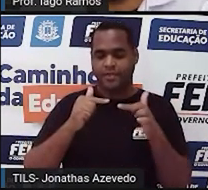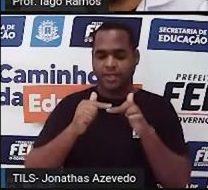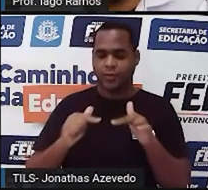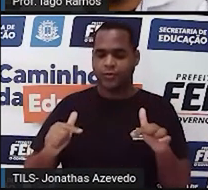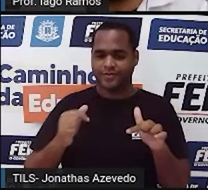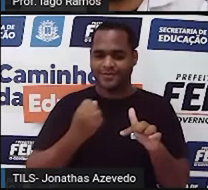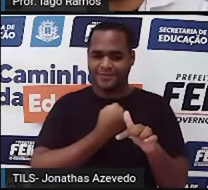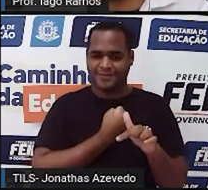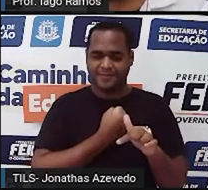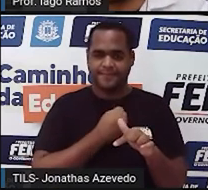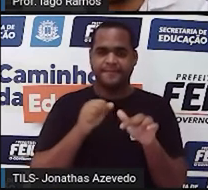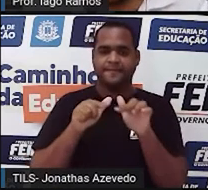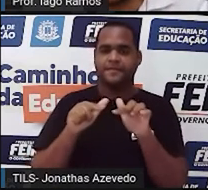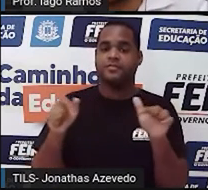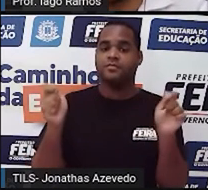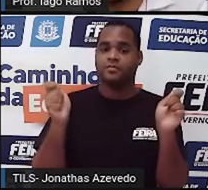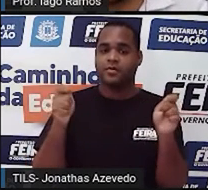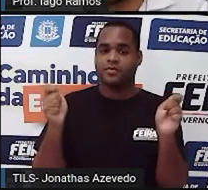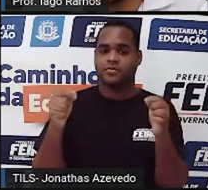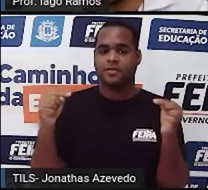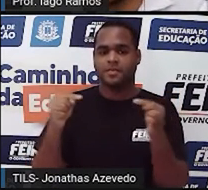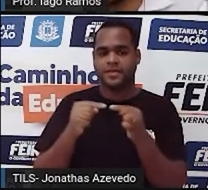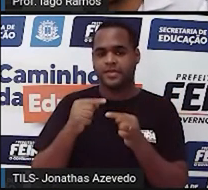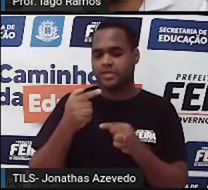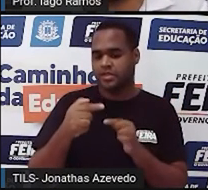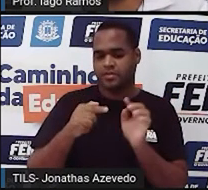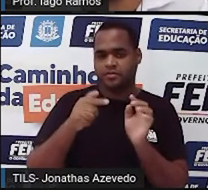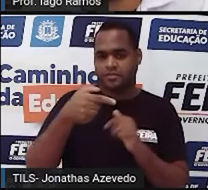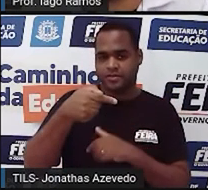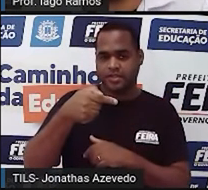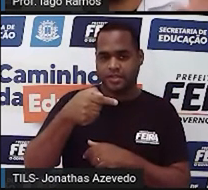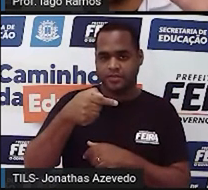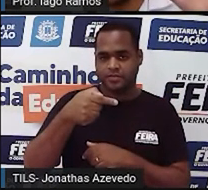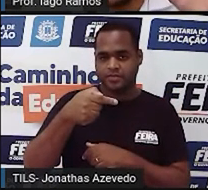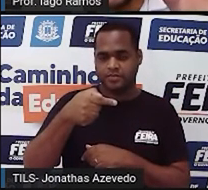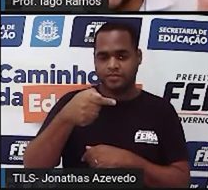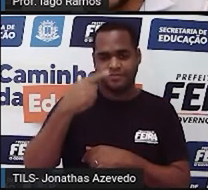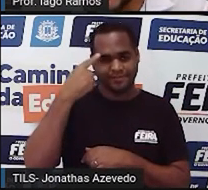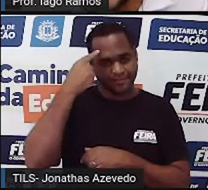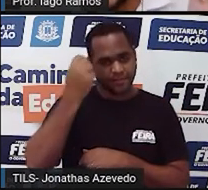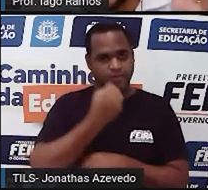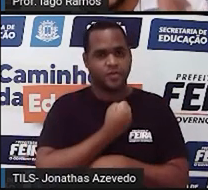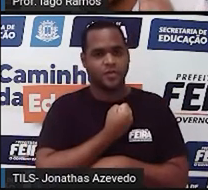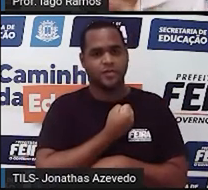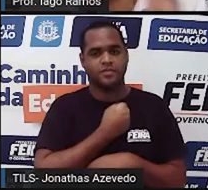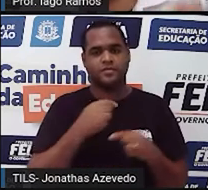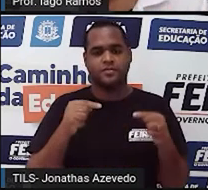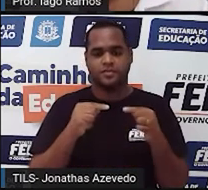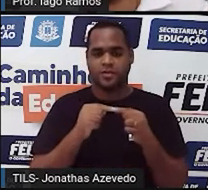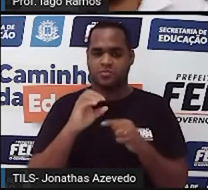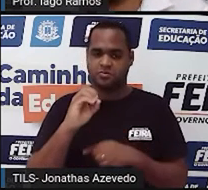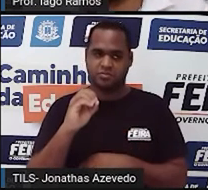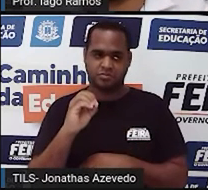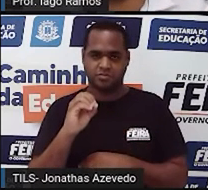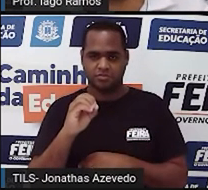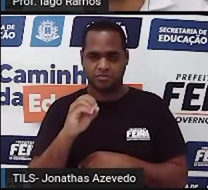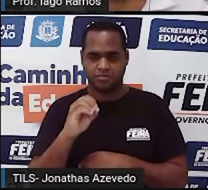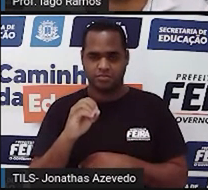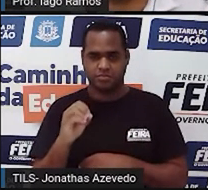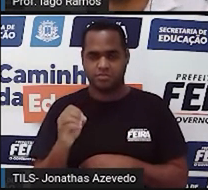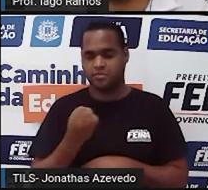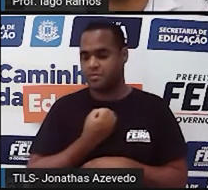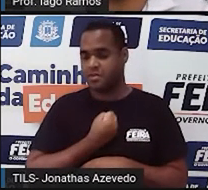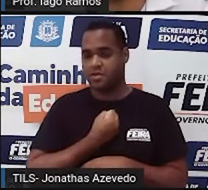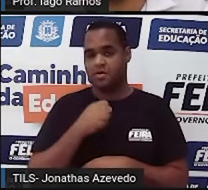neutro só vai funcionar para a subtração se for assim, um número menos zero. Então,